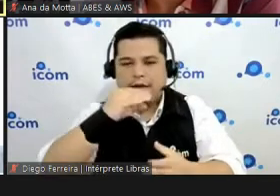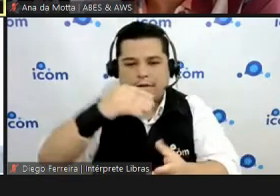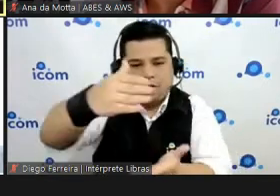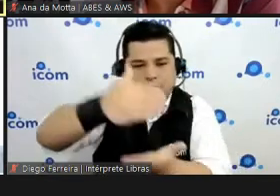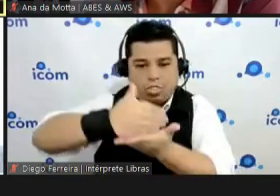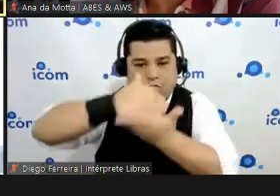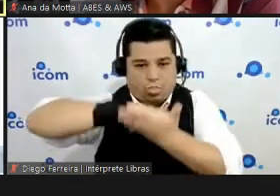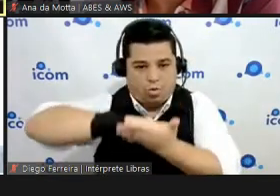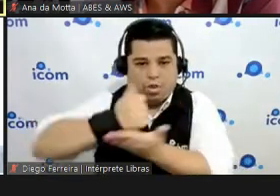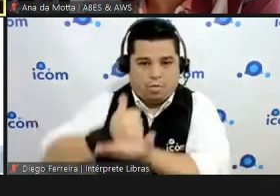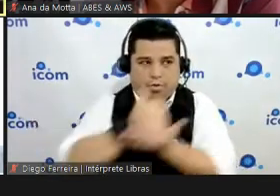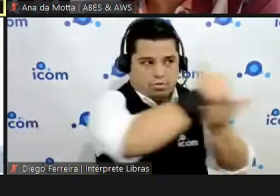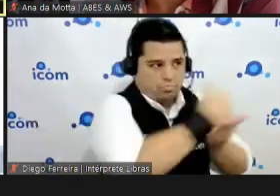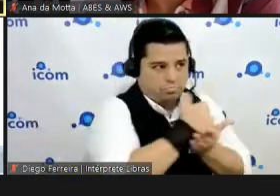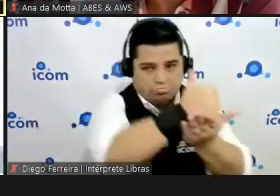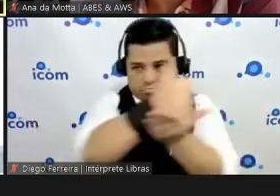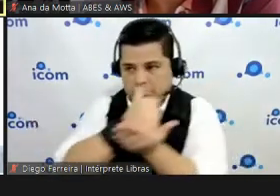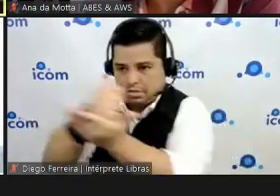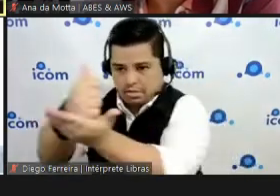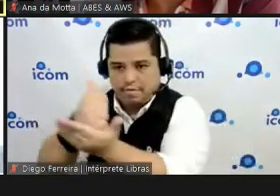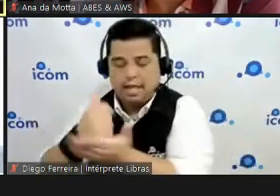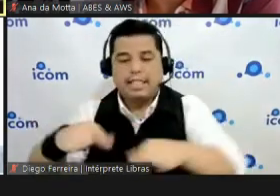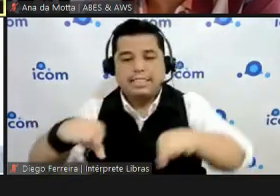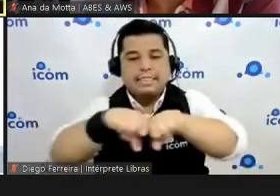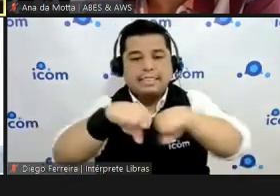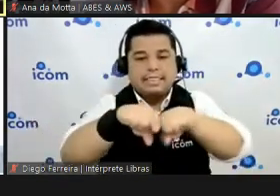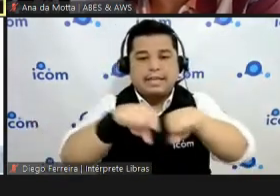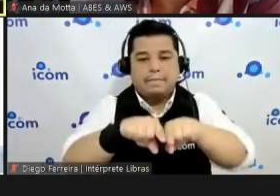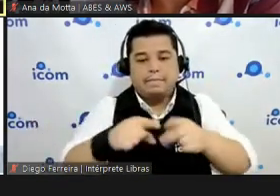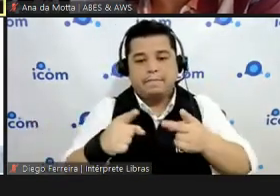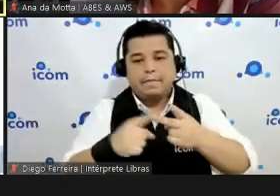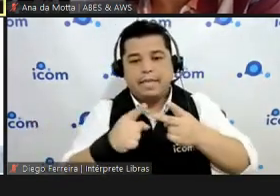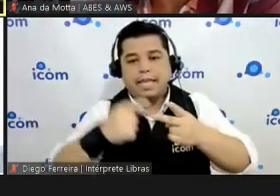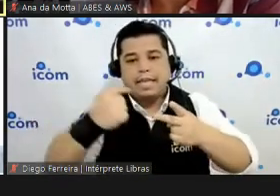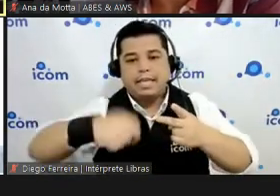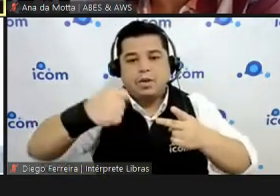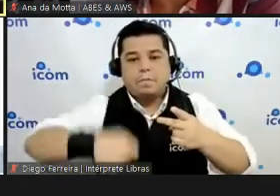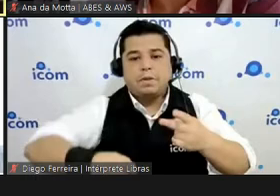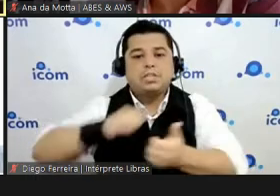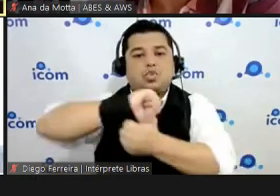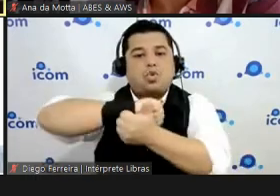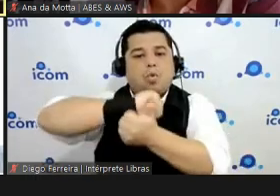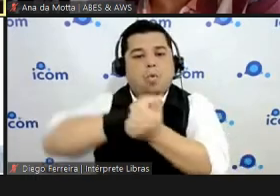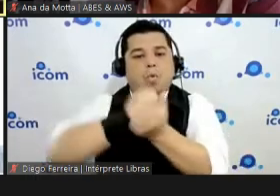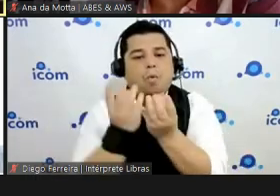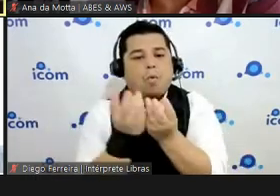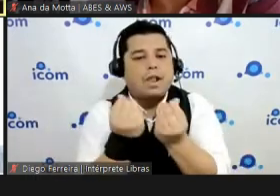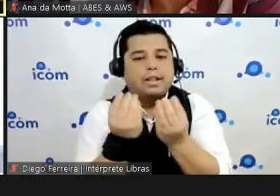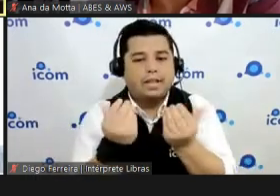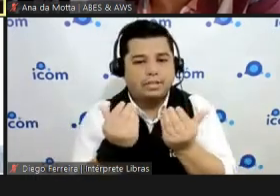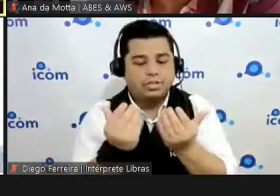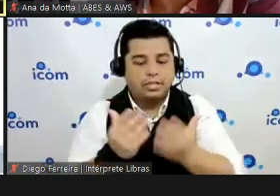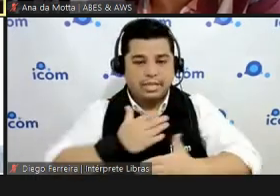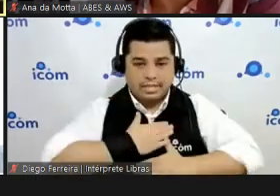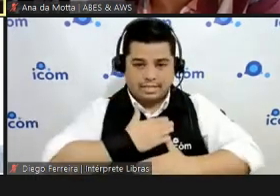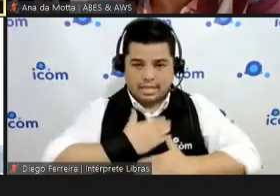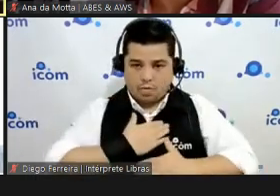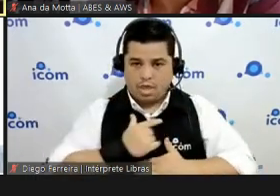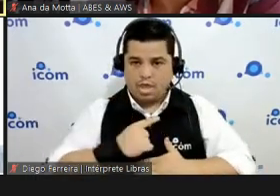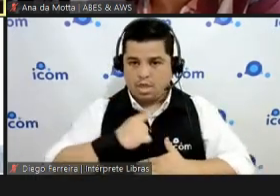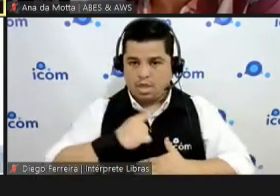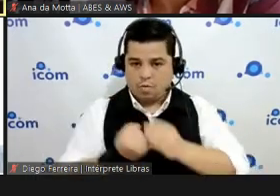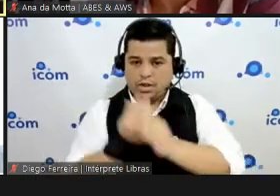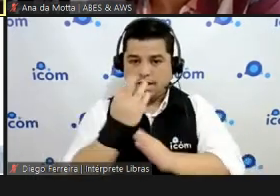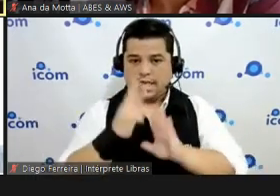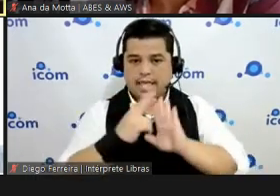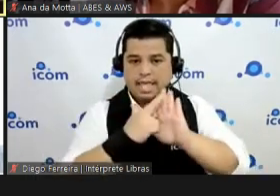velocidade, eu preciso de qualidade no que eu estou recebendo. Então, a gente estabeleceu parâmetros tecnológicos. Então, eu estabeleci parâmetros de